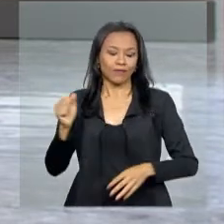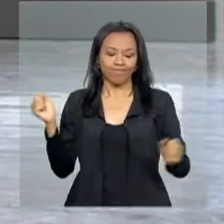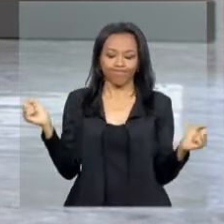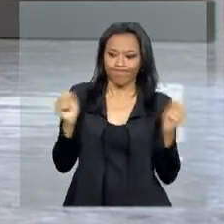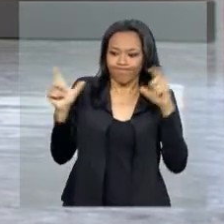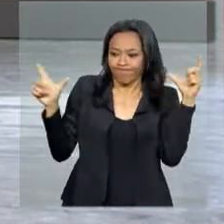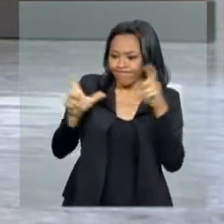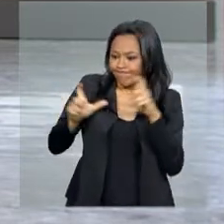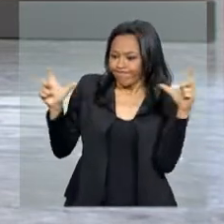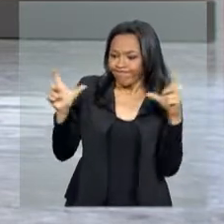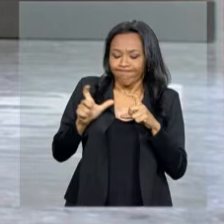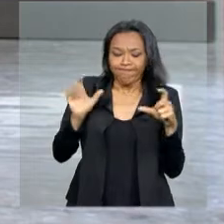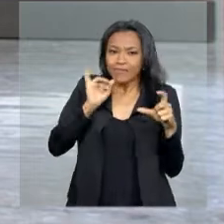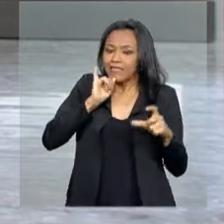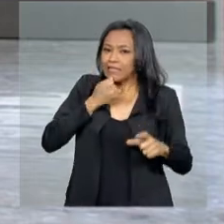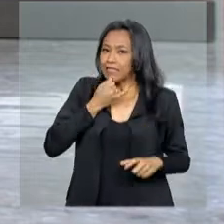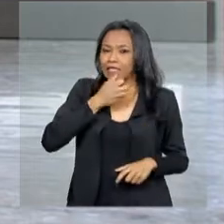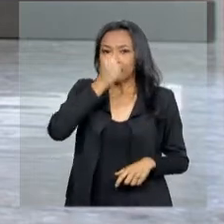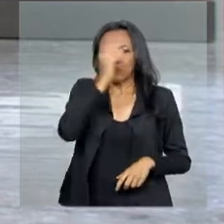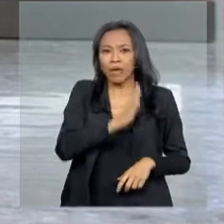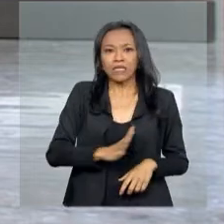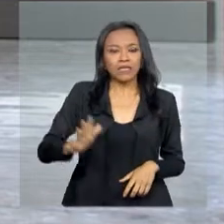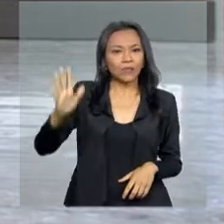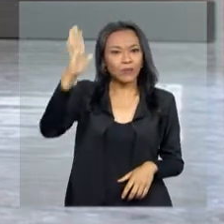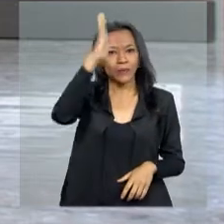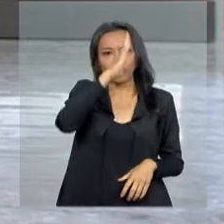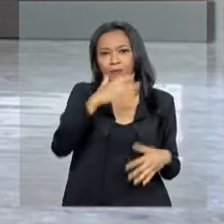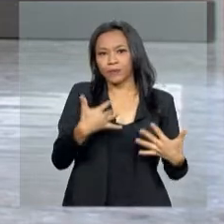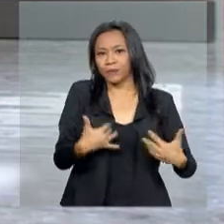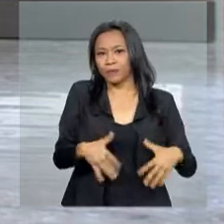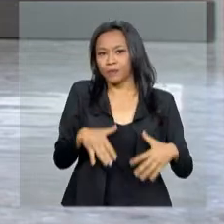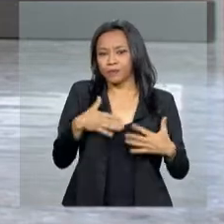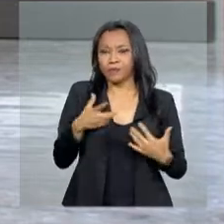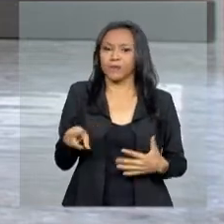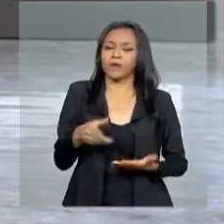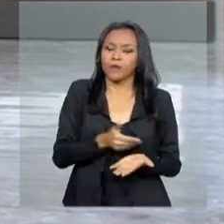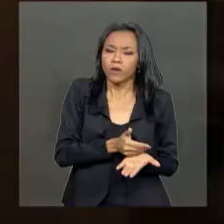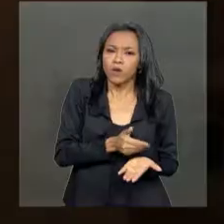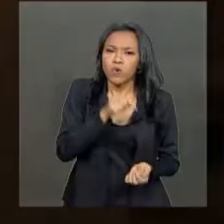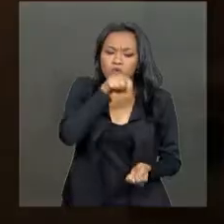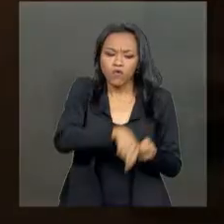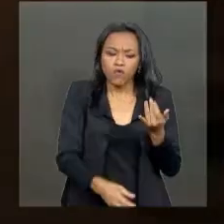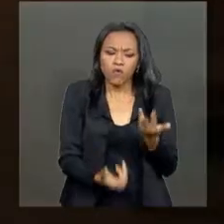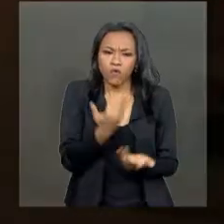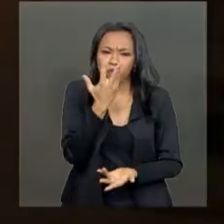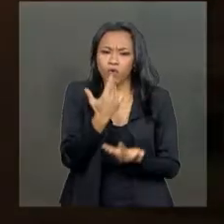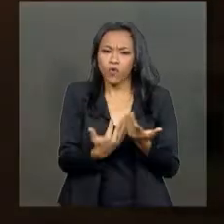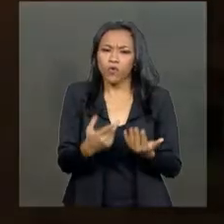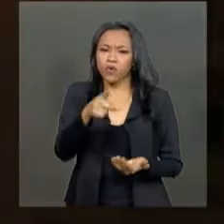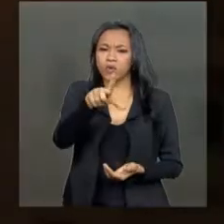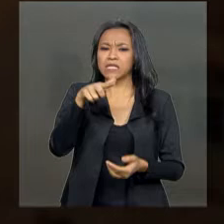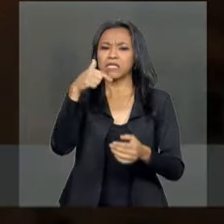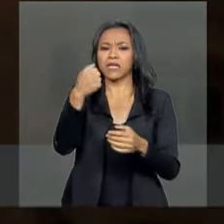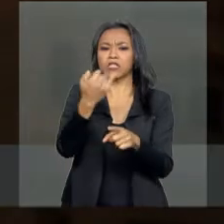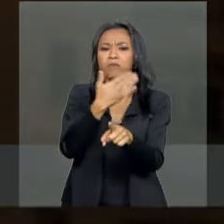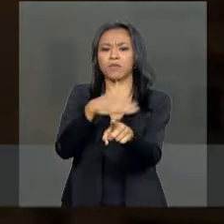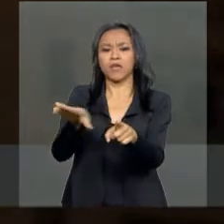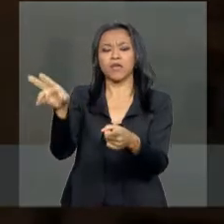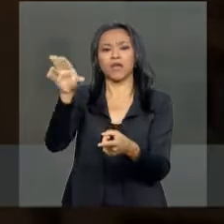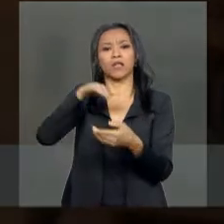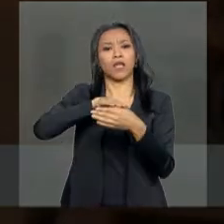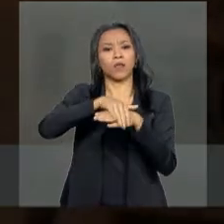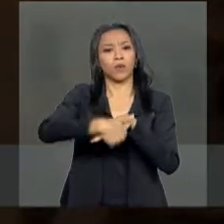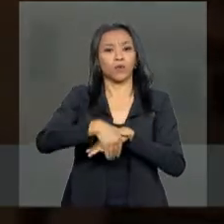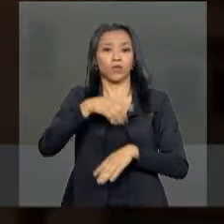grande comoção e tristeza em todo o país. O incêndio começou, o fogo começou por volta das sete e meia da noite do